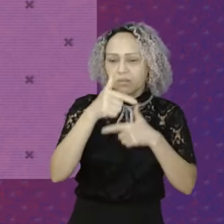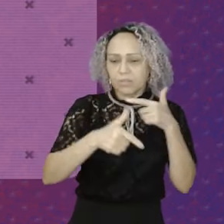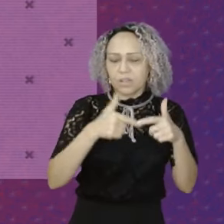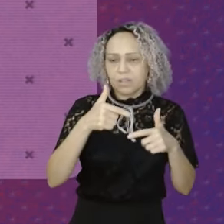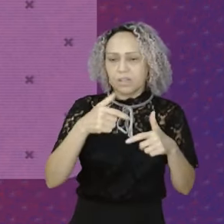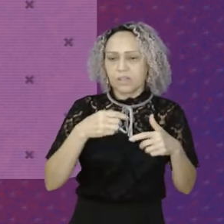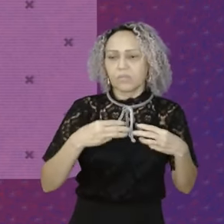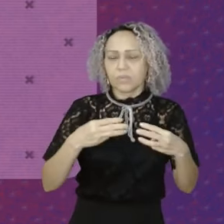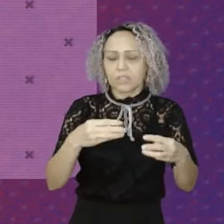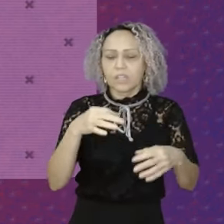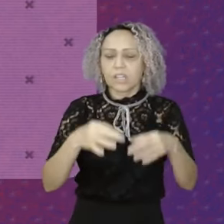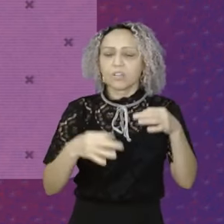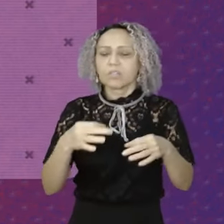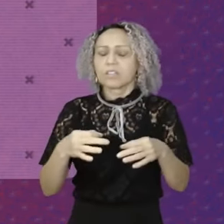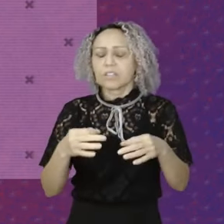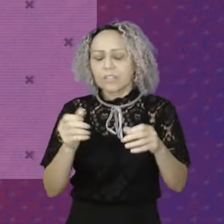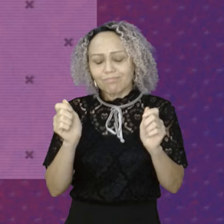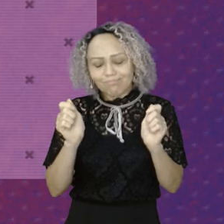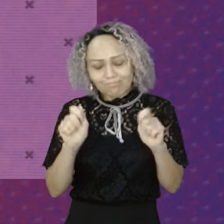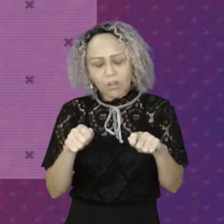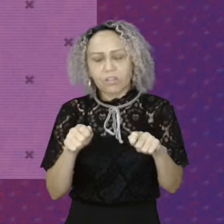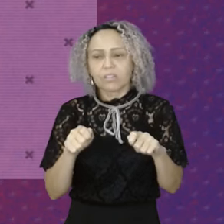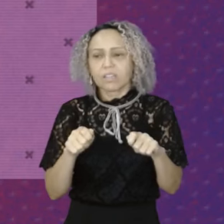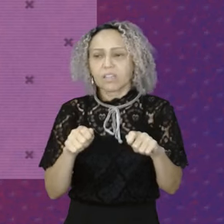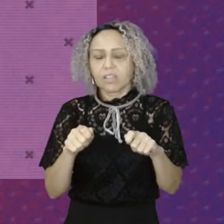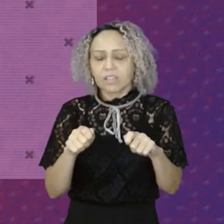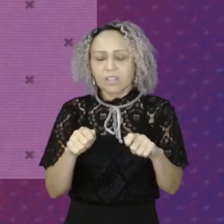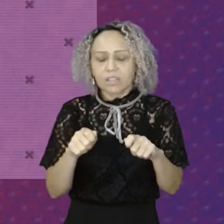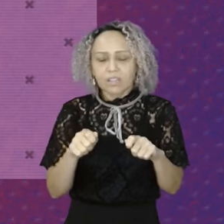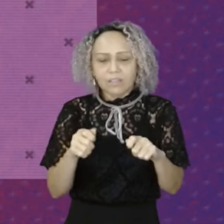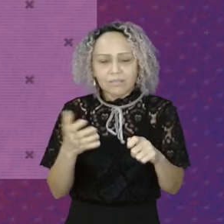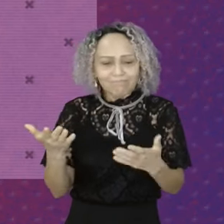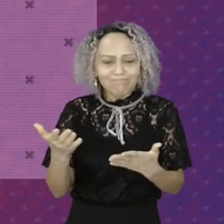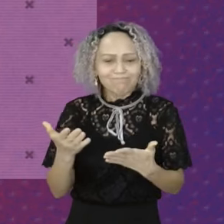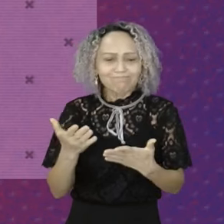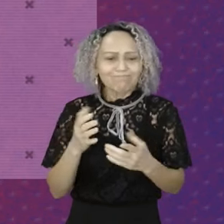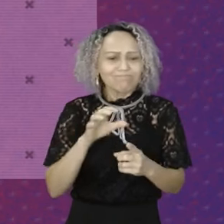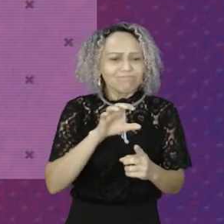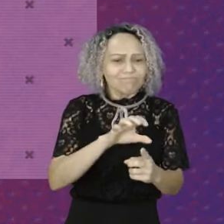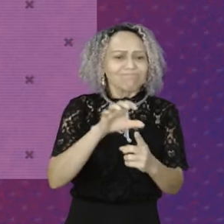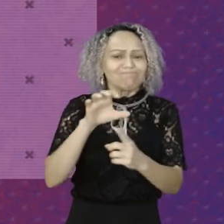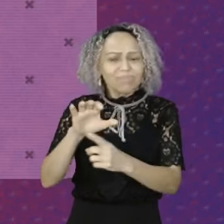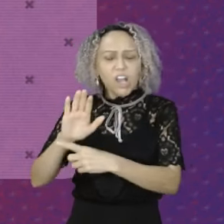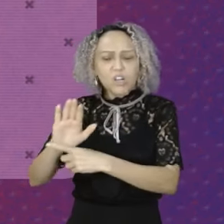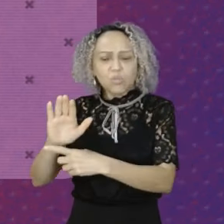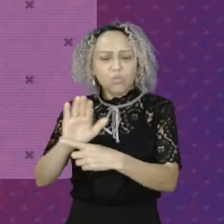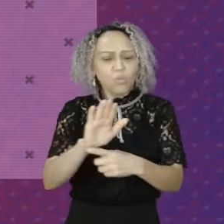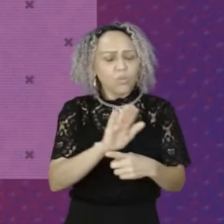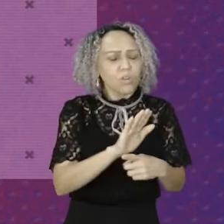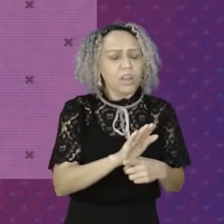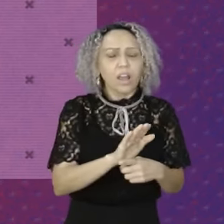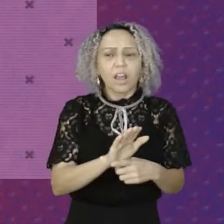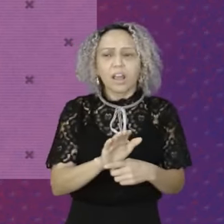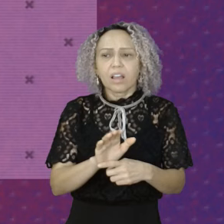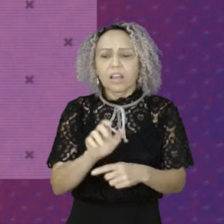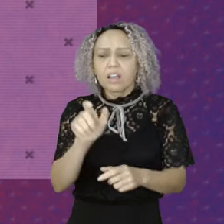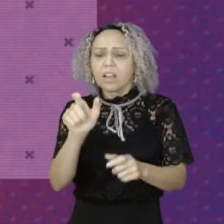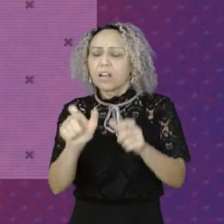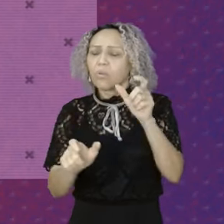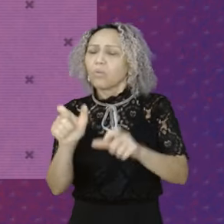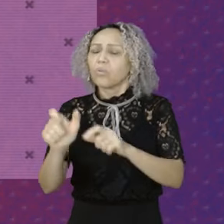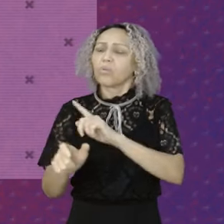Essa prueza De fazer Os governantes Compreenderem Que a sociedade Não está